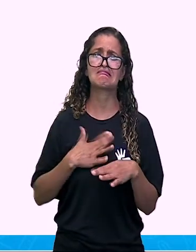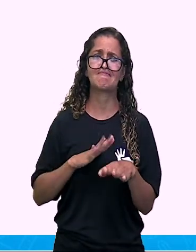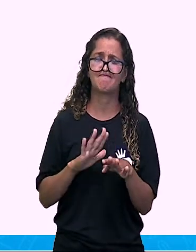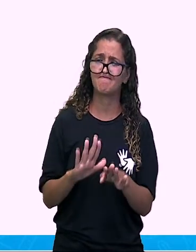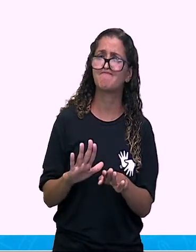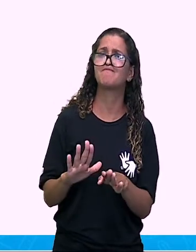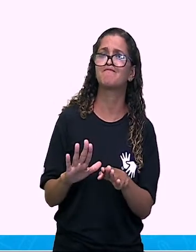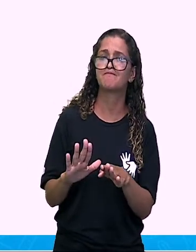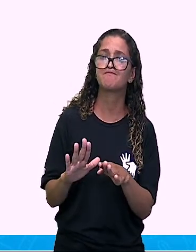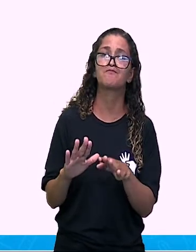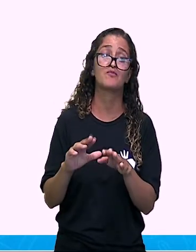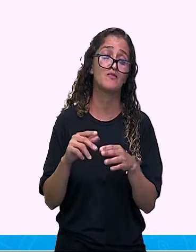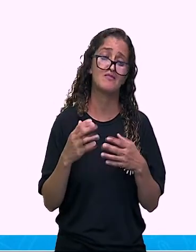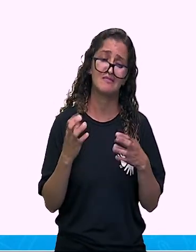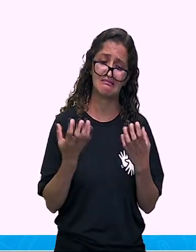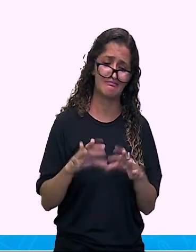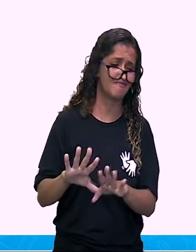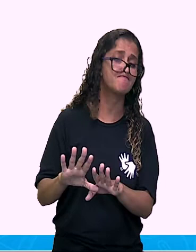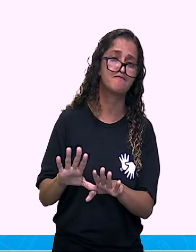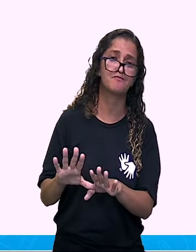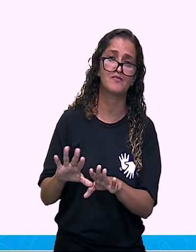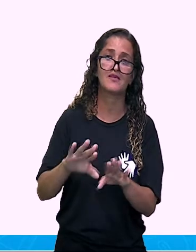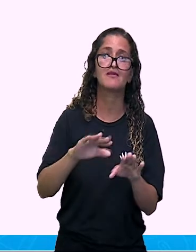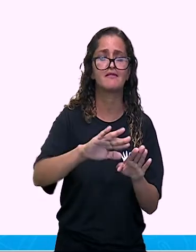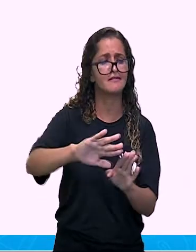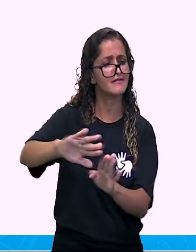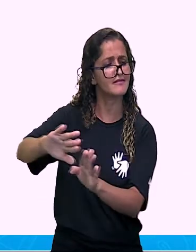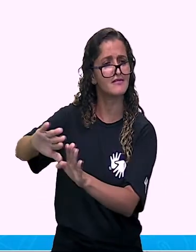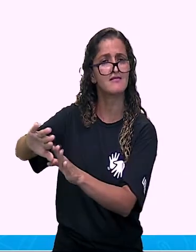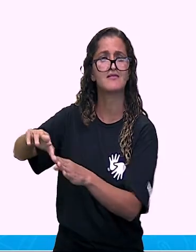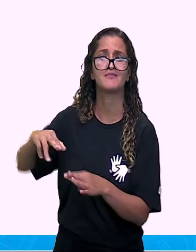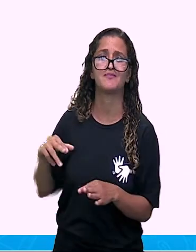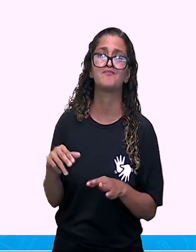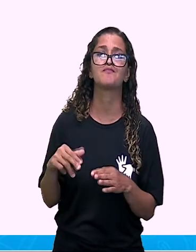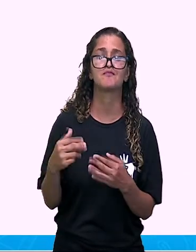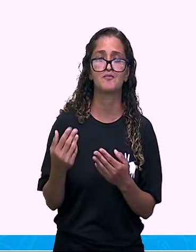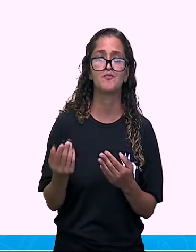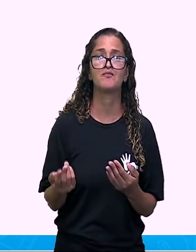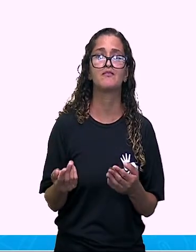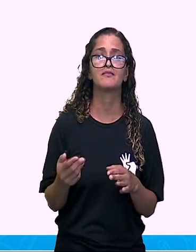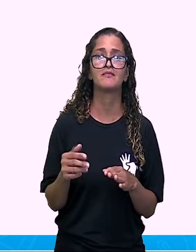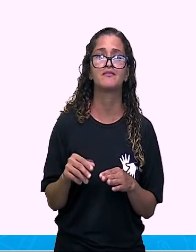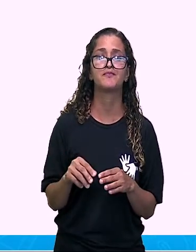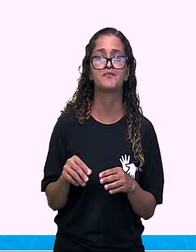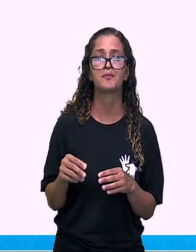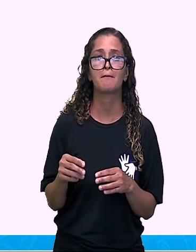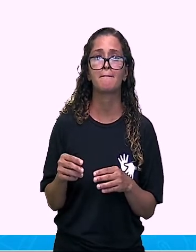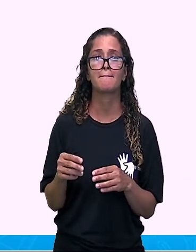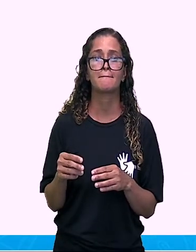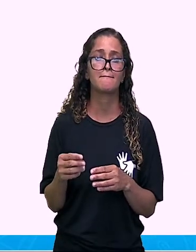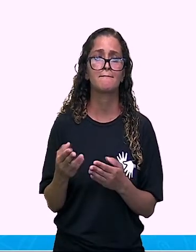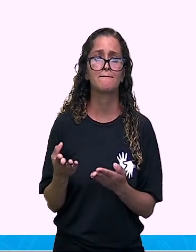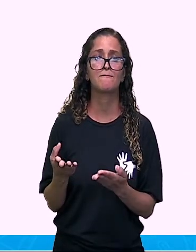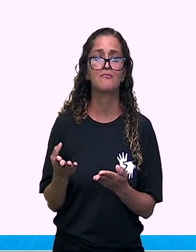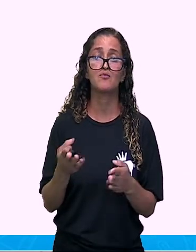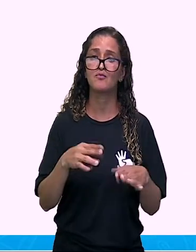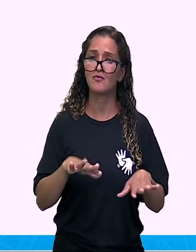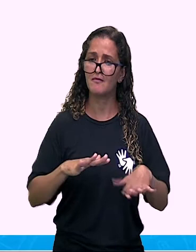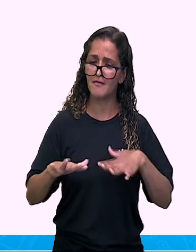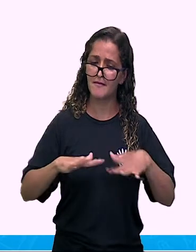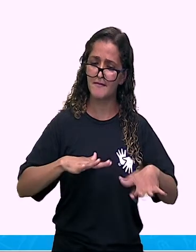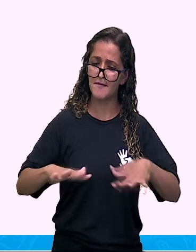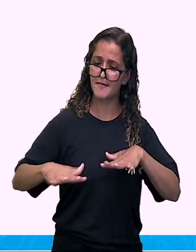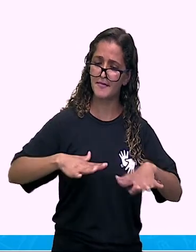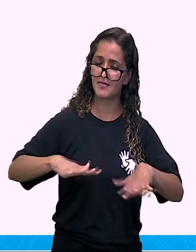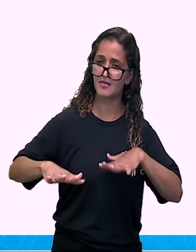de não querer ficar ali perto daquele lugar, né? Aquele te perturbar de alguma forma. E também tem o